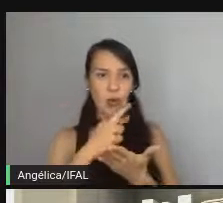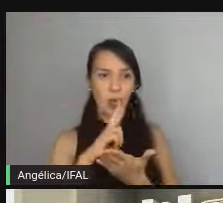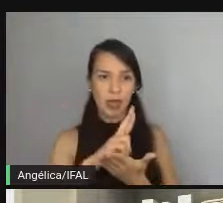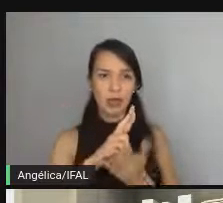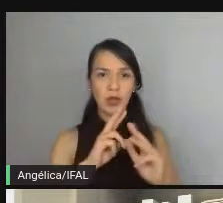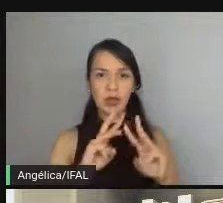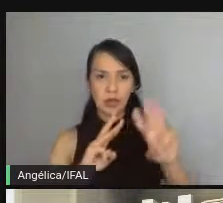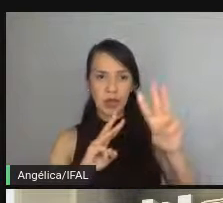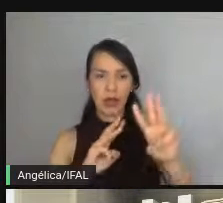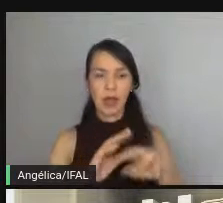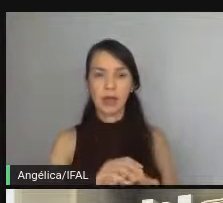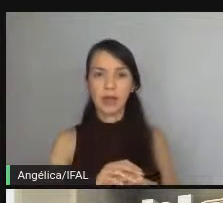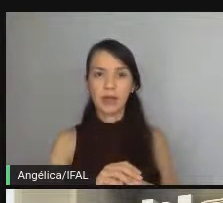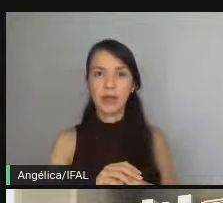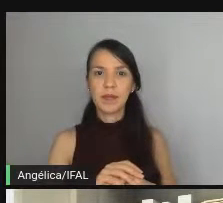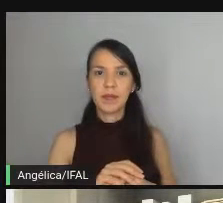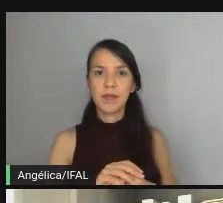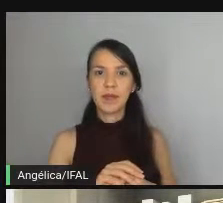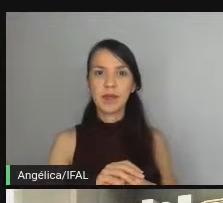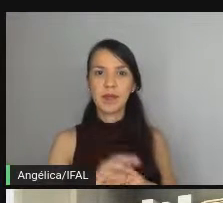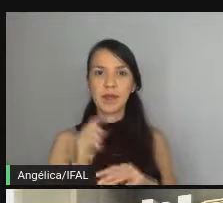variável w quando eu rolo